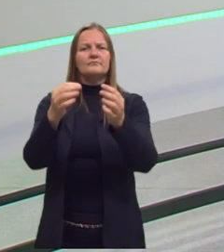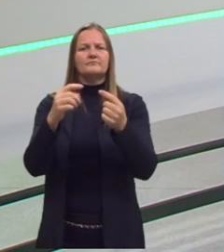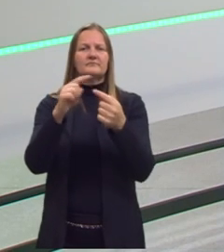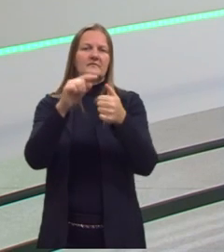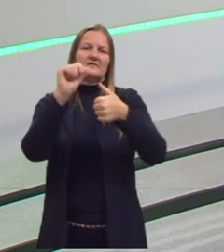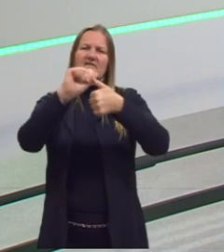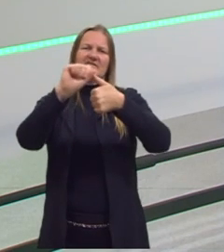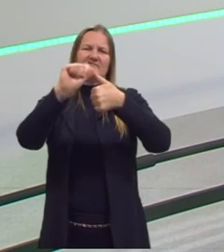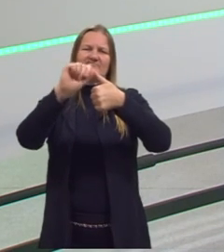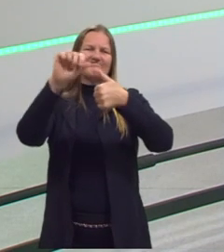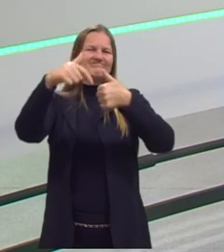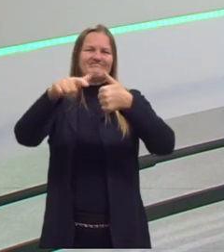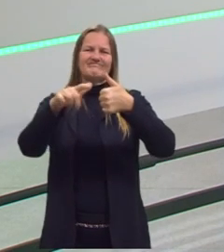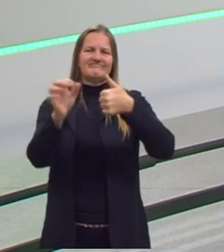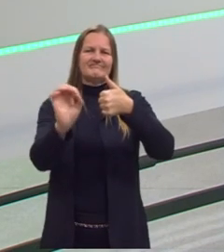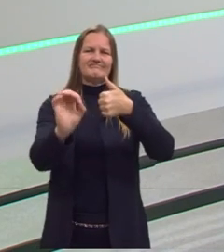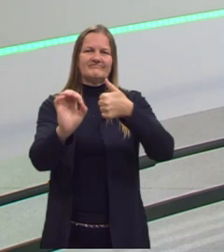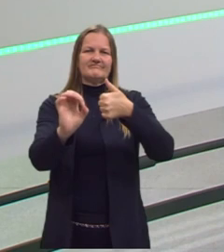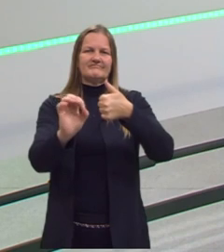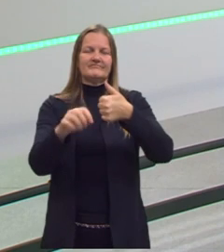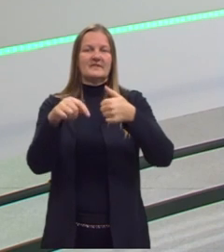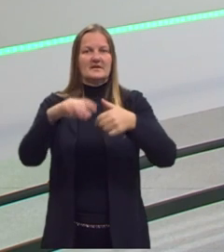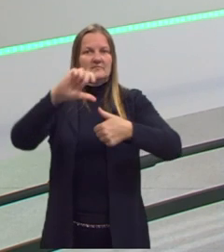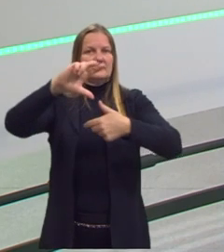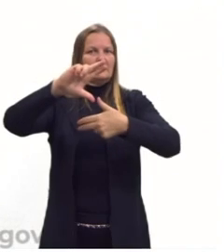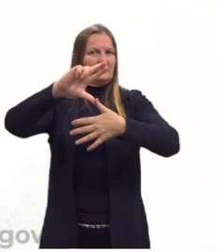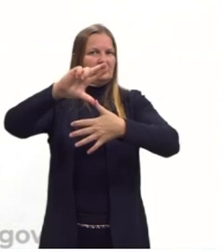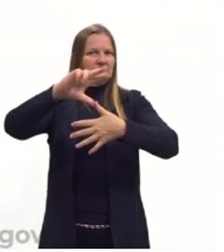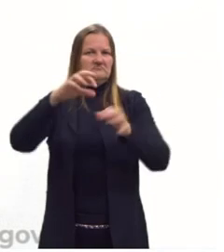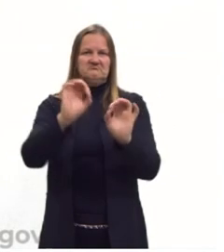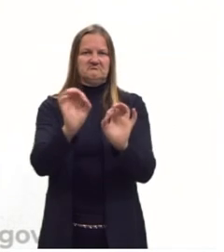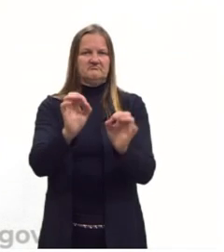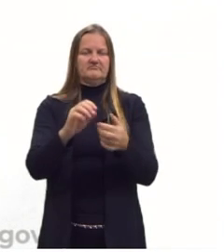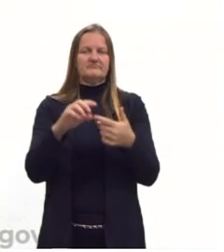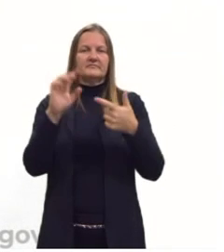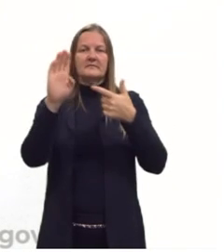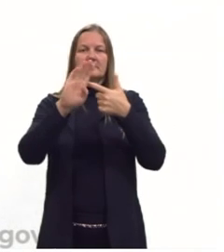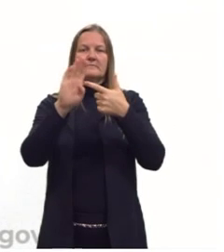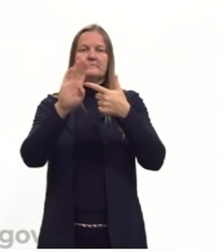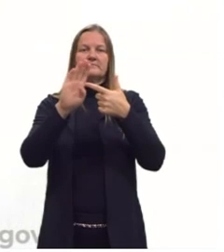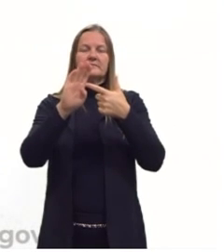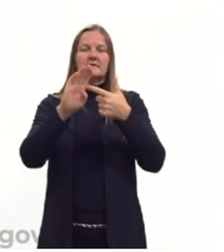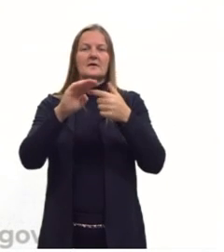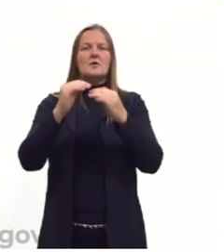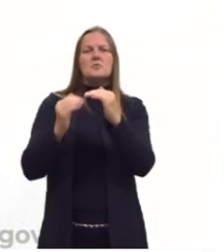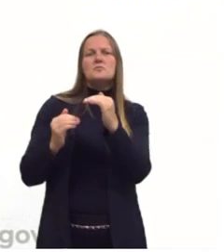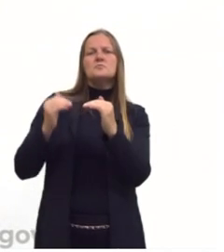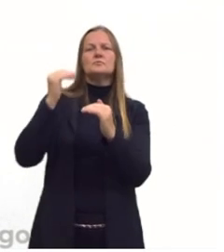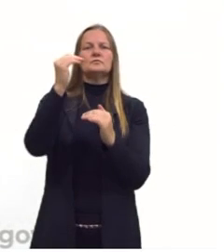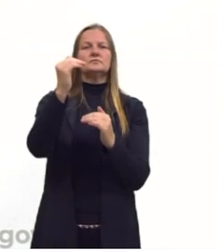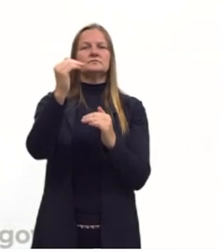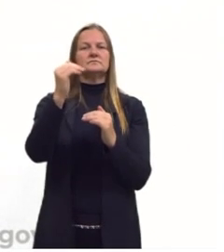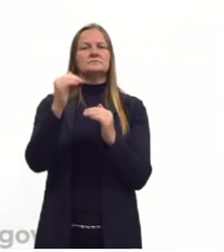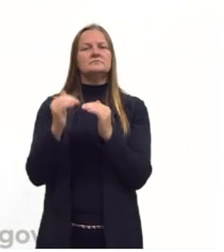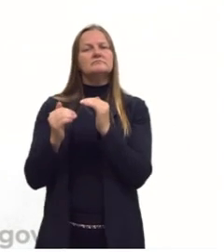Não, essa tecnologia não costuma ser produzida na América Latina. B. Superação paulatina do